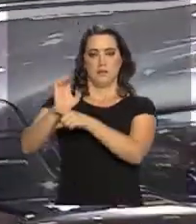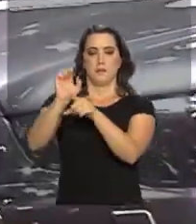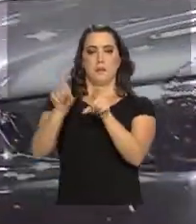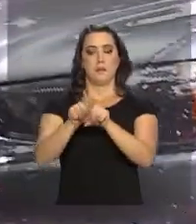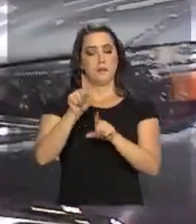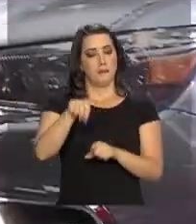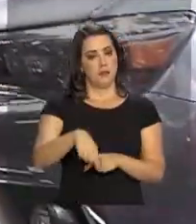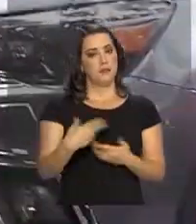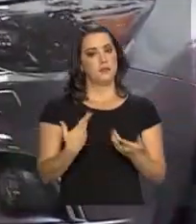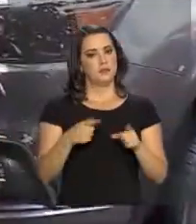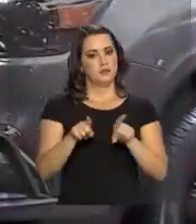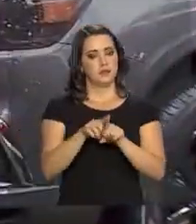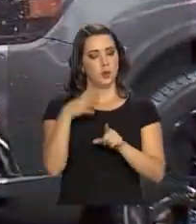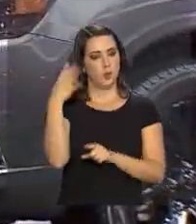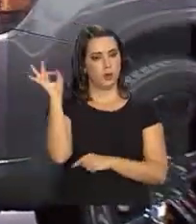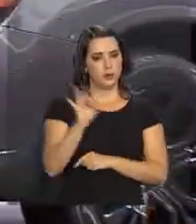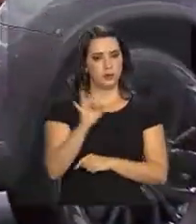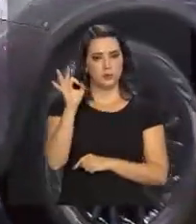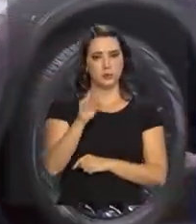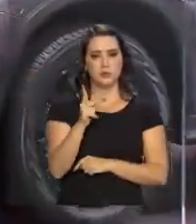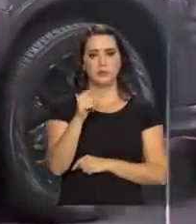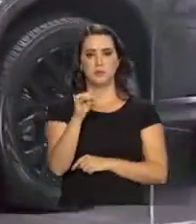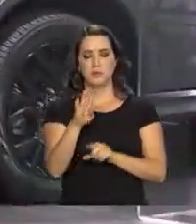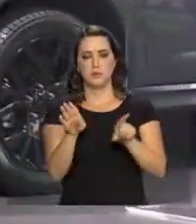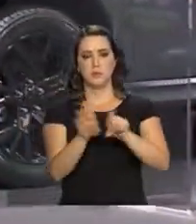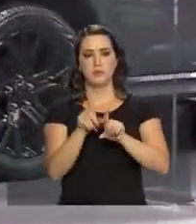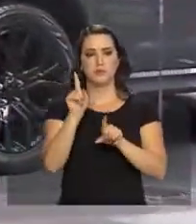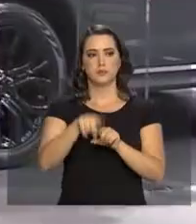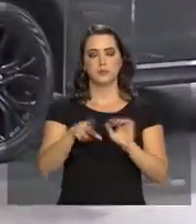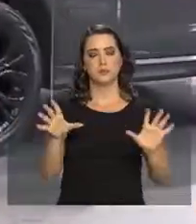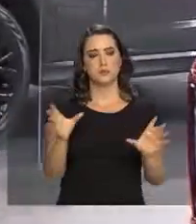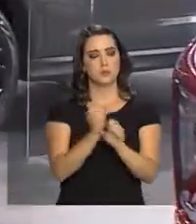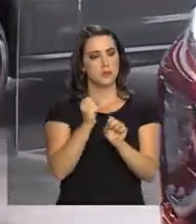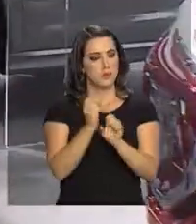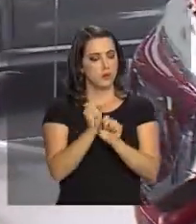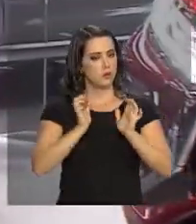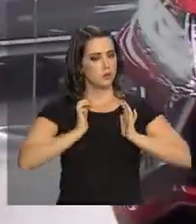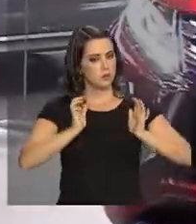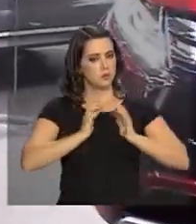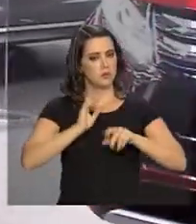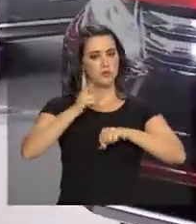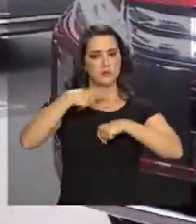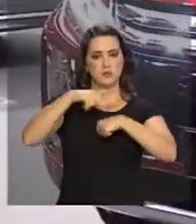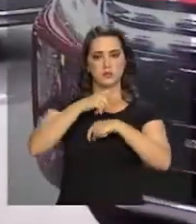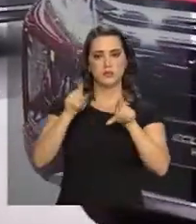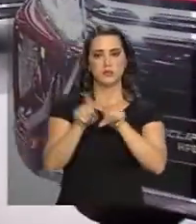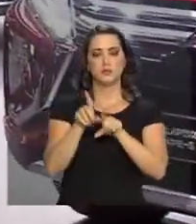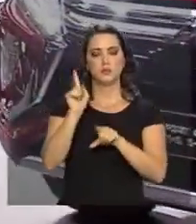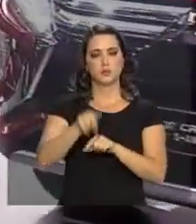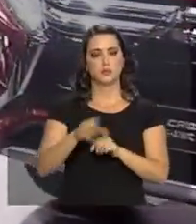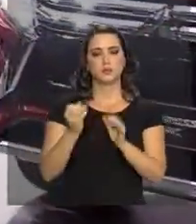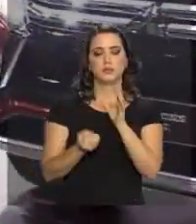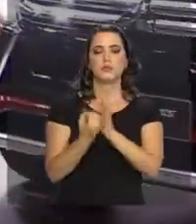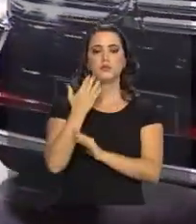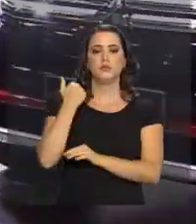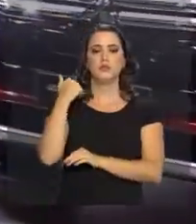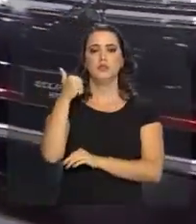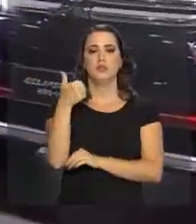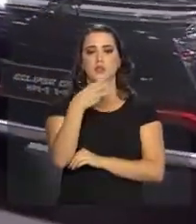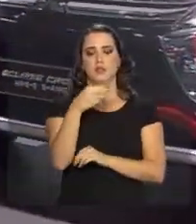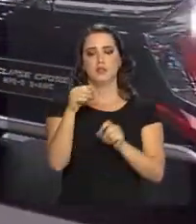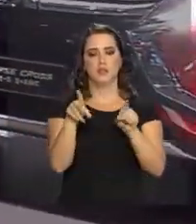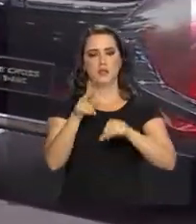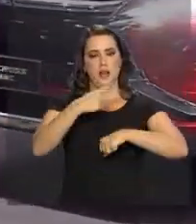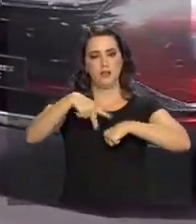do produto interno bruto, que é a soma das riquezas produzidas no país e emprega diretamente mais de 130 mil pessoas. É